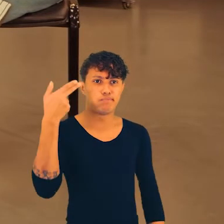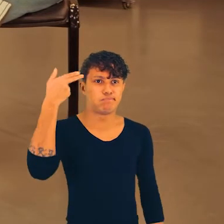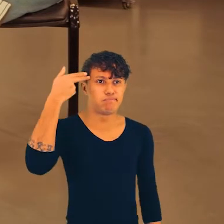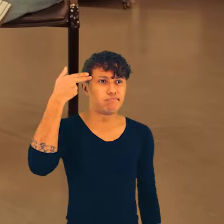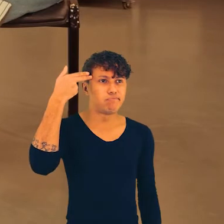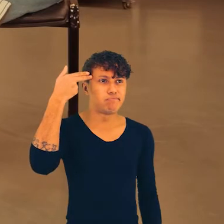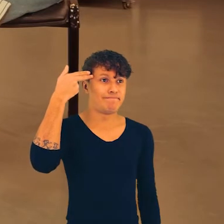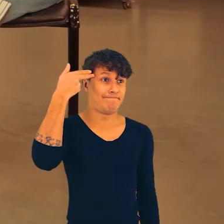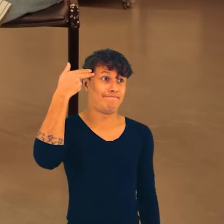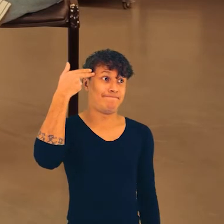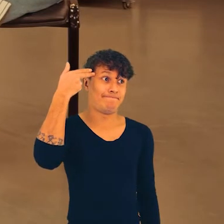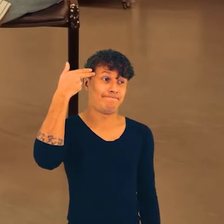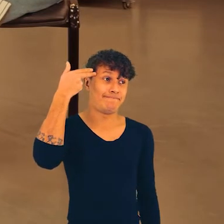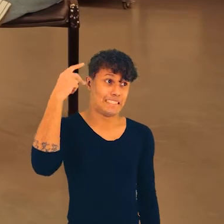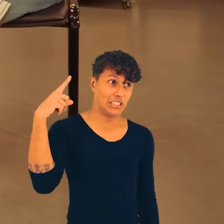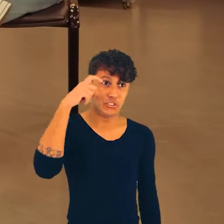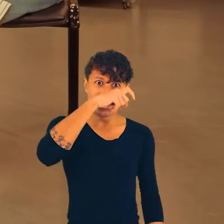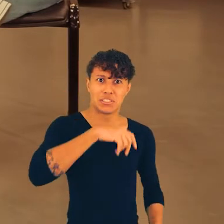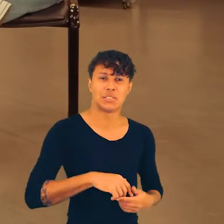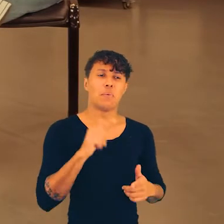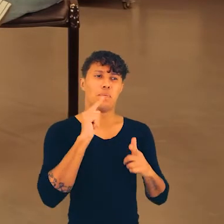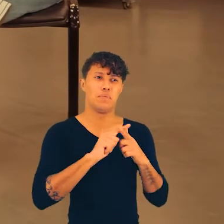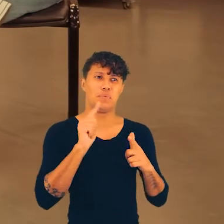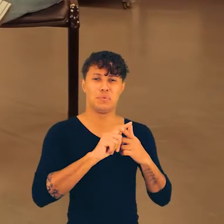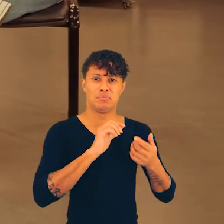diálogo quando a gente está com uma arma apontada na cabeça.